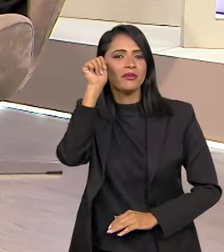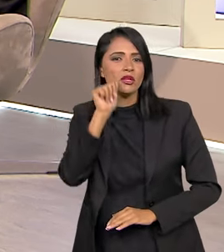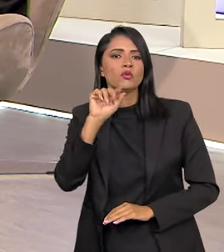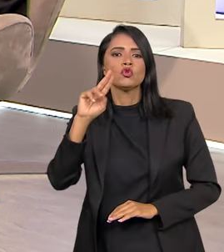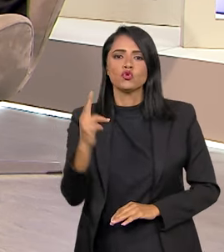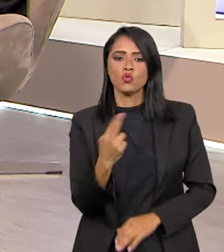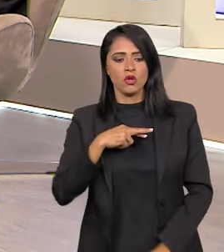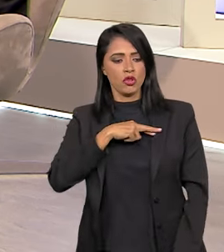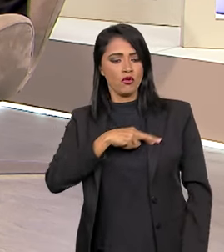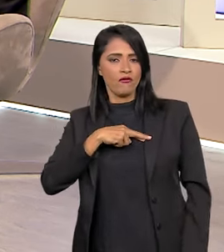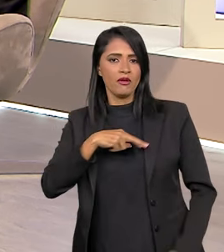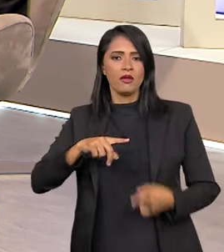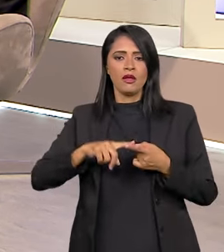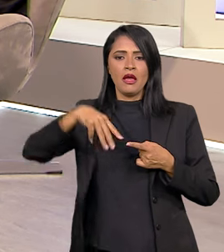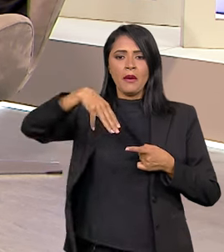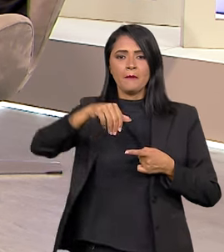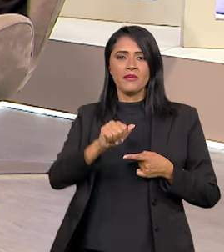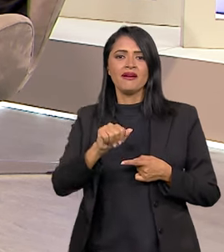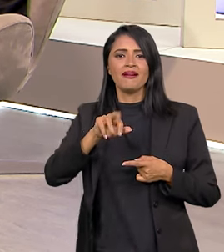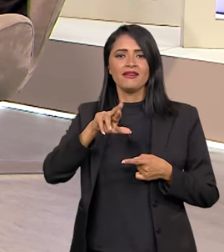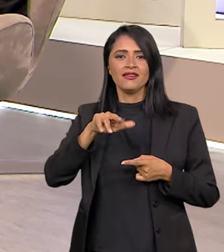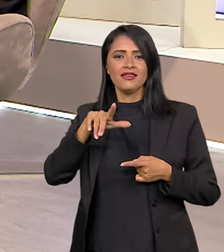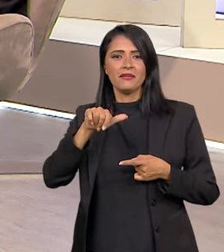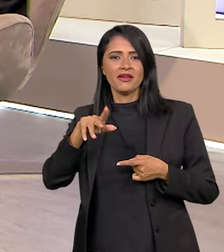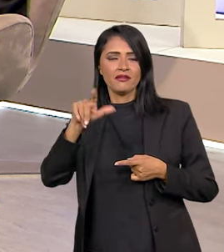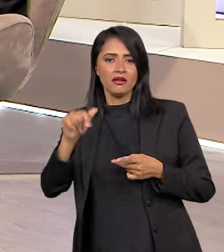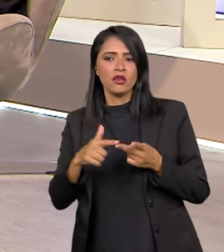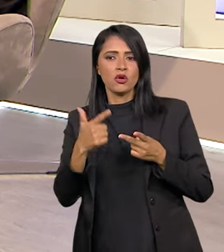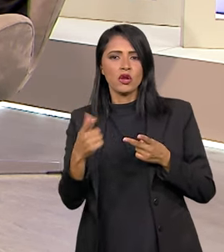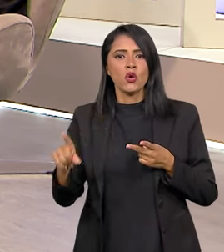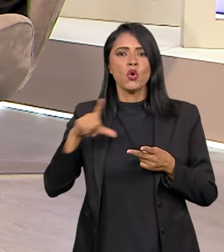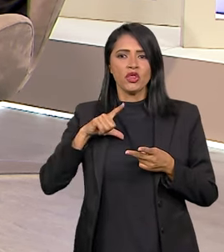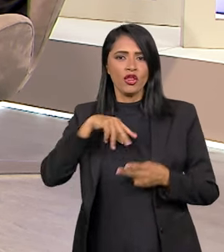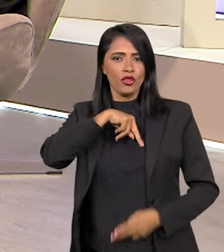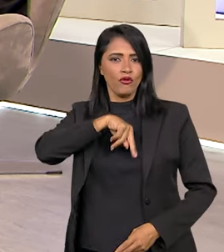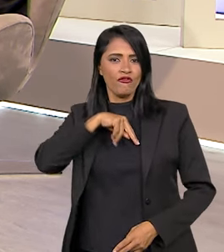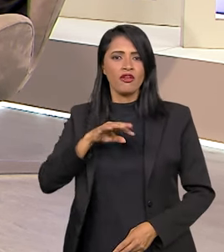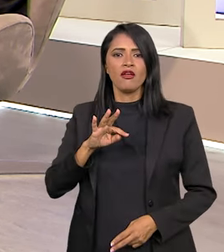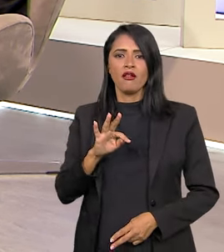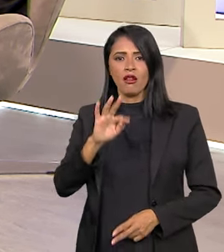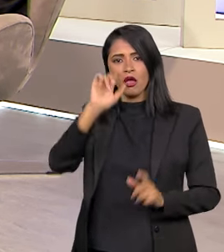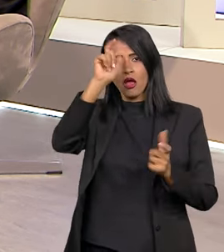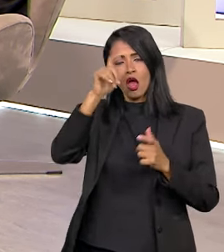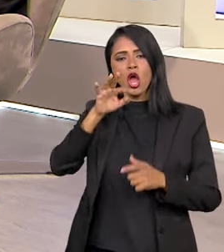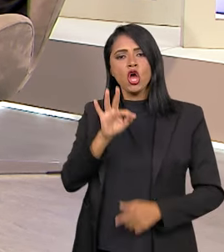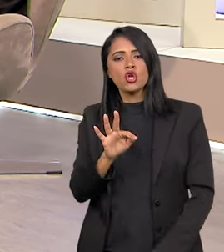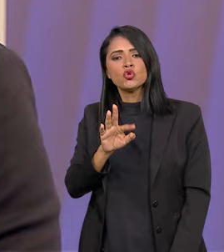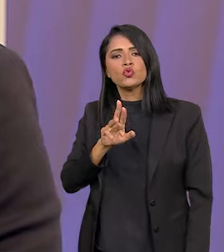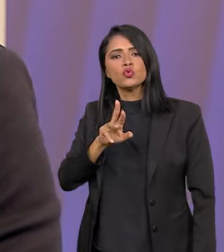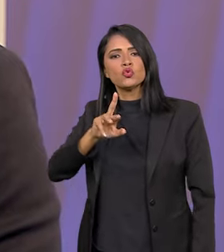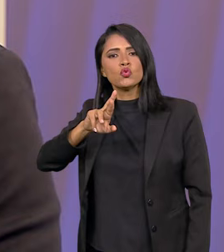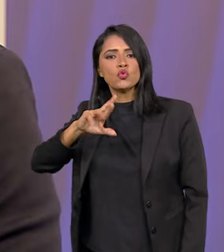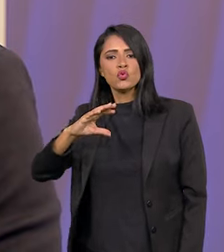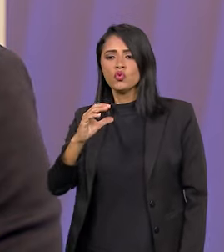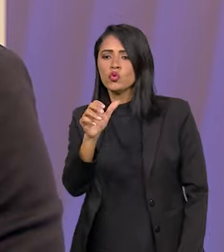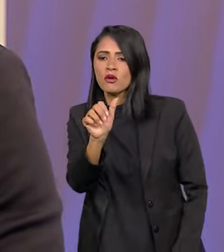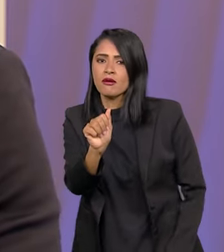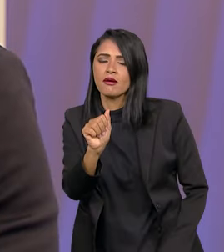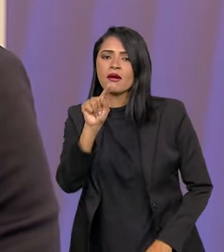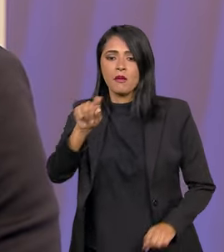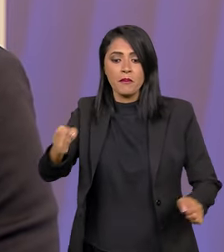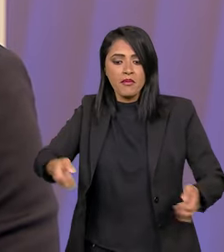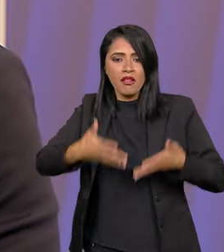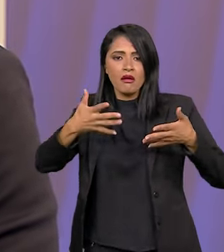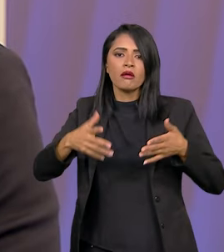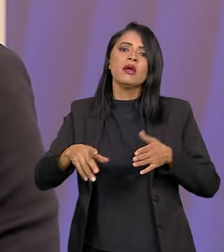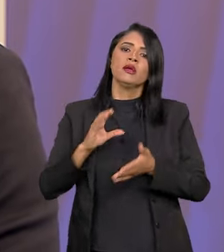estreou, tivemos duas novelas, a Maria Madalena, agora a gente está com a novela turca, que é um milagre. E a gente está